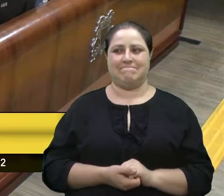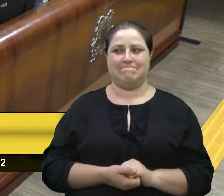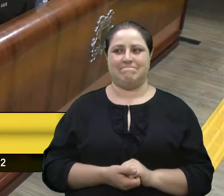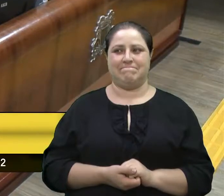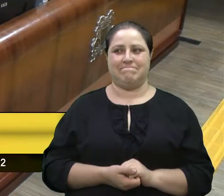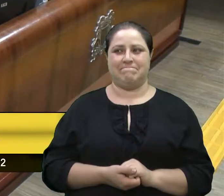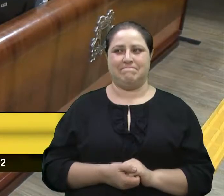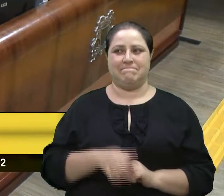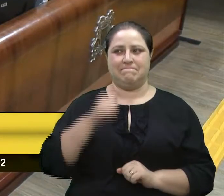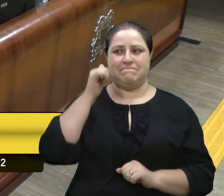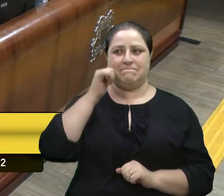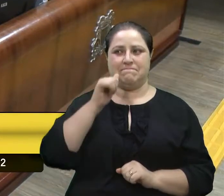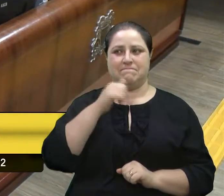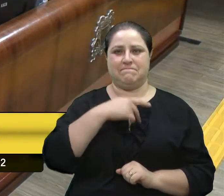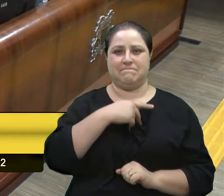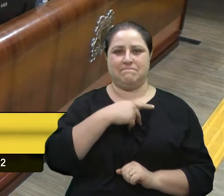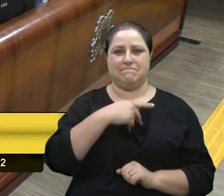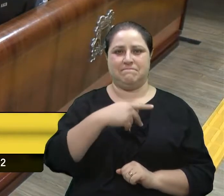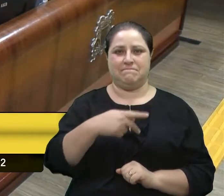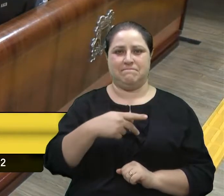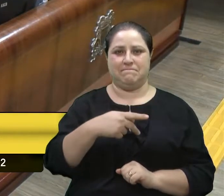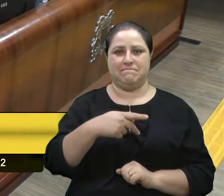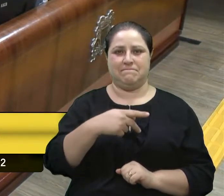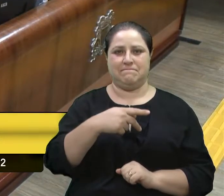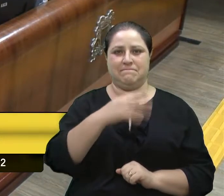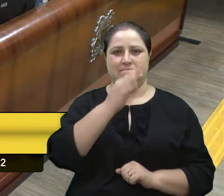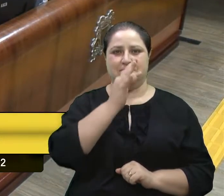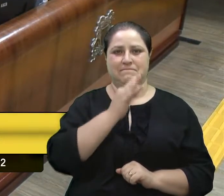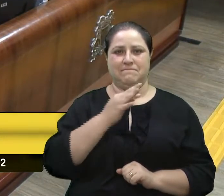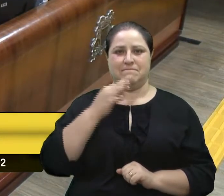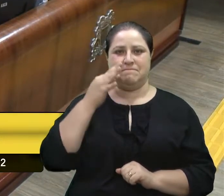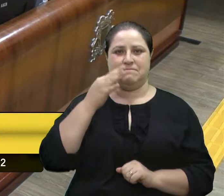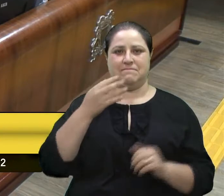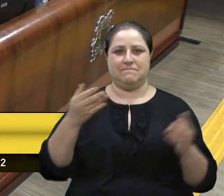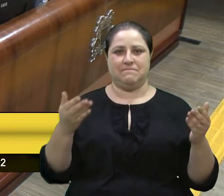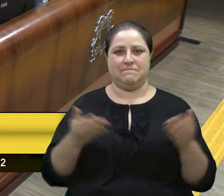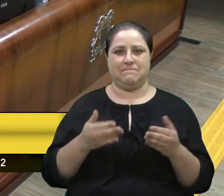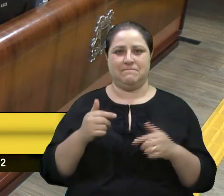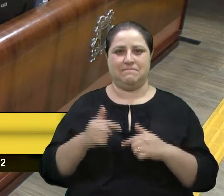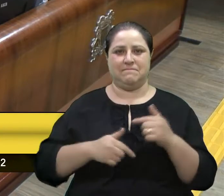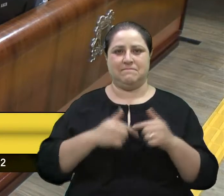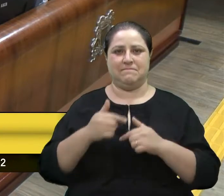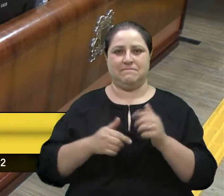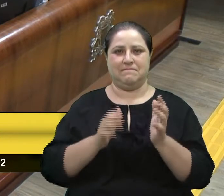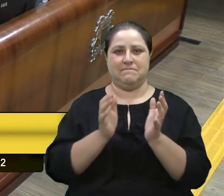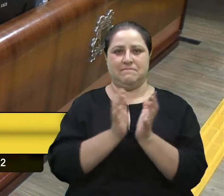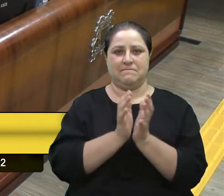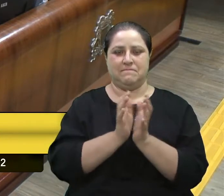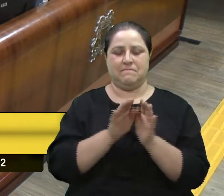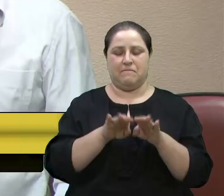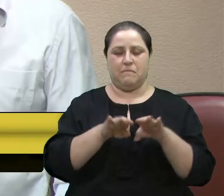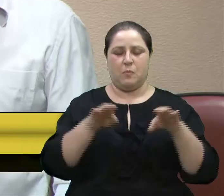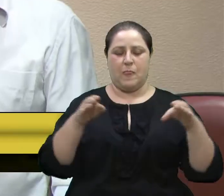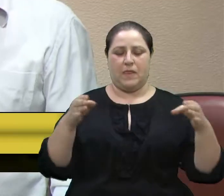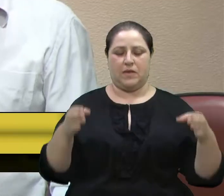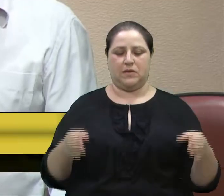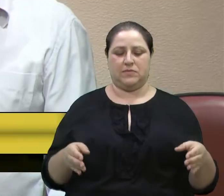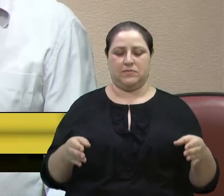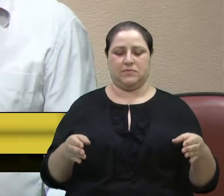Senhora Presidente, Tatiana Efrício, hoje em exercício, colegas da mesa, colegas vereadores.